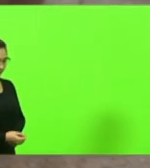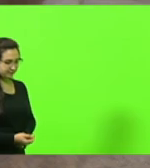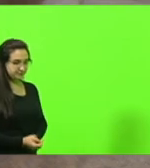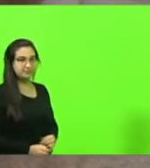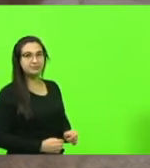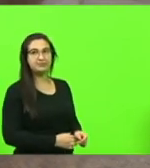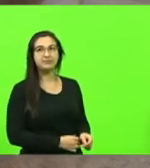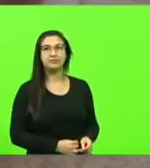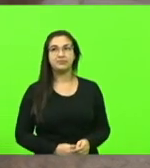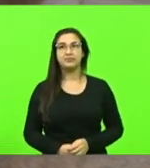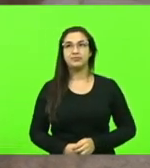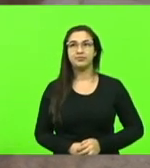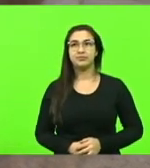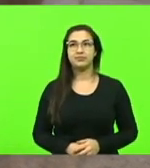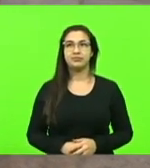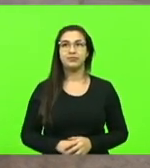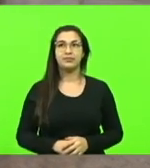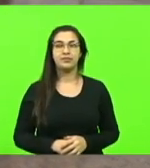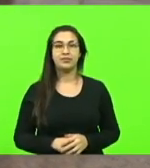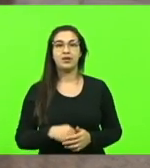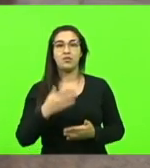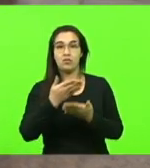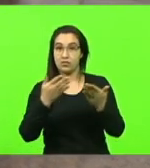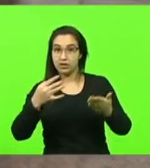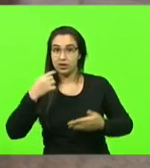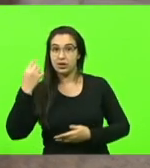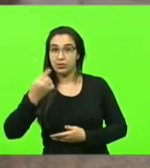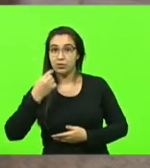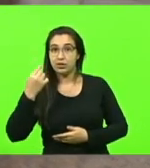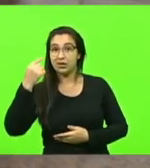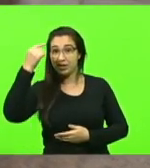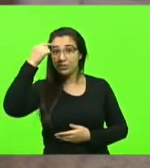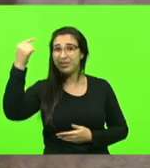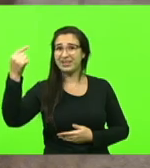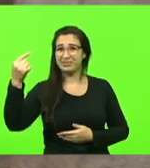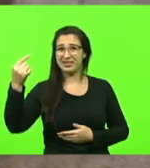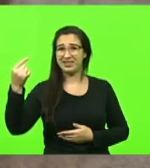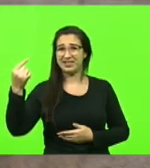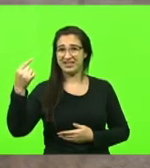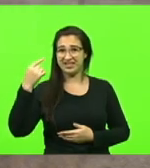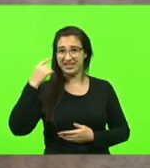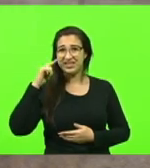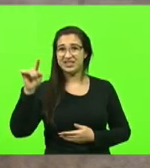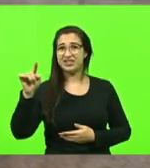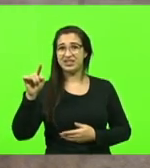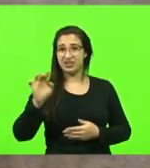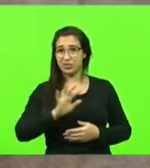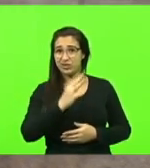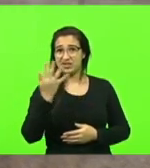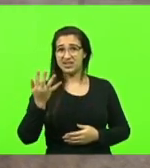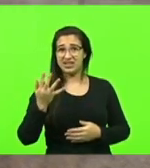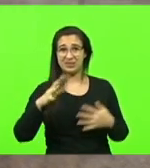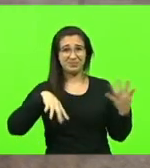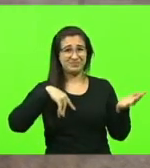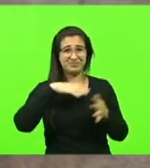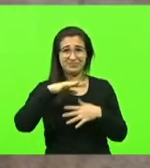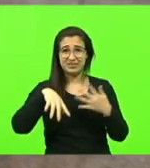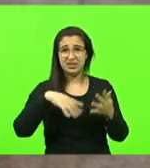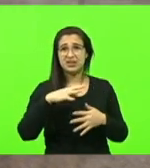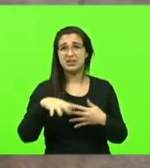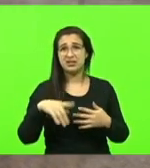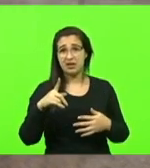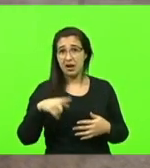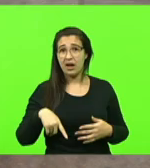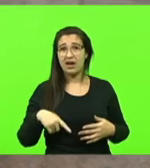e os deputados tem que lembrar do horror que foi aquele dia ou que foram aqueles dias foram realmente